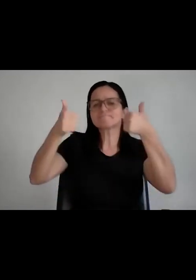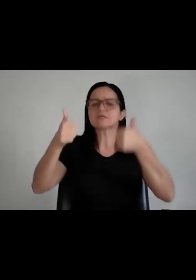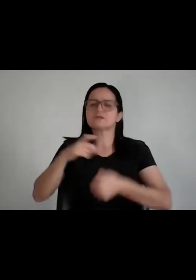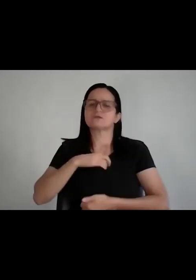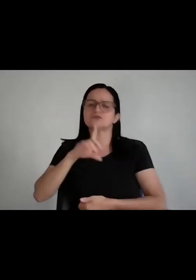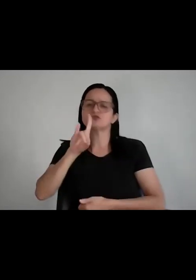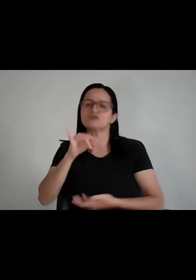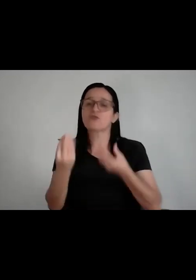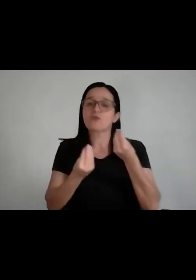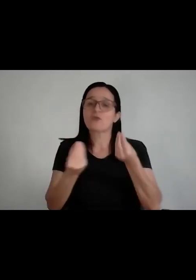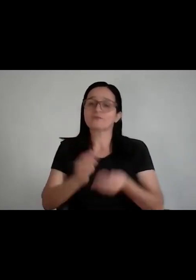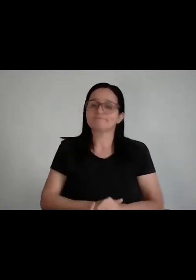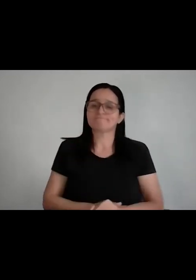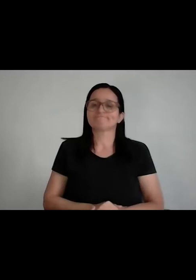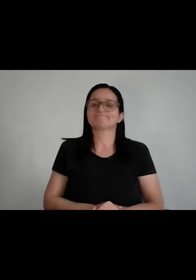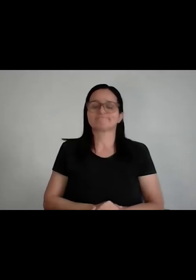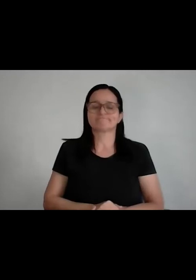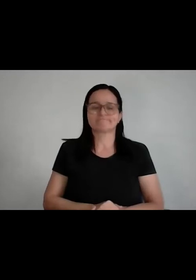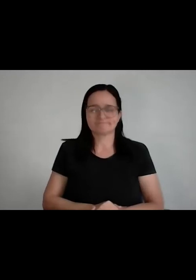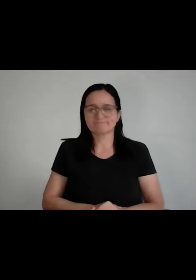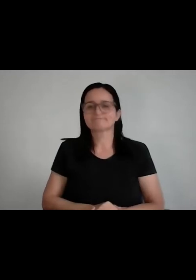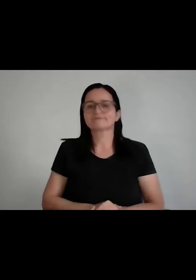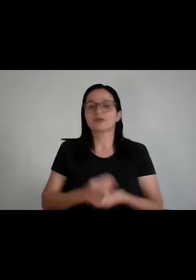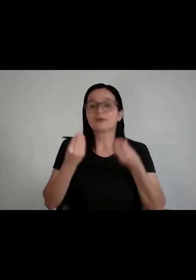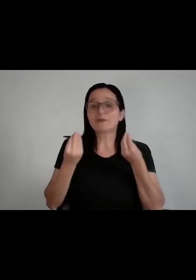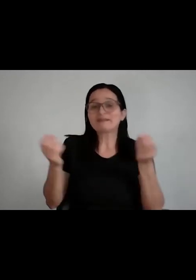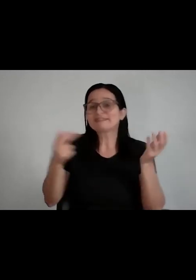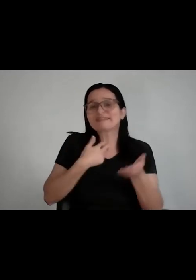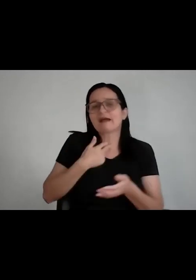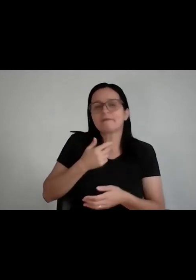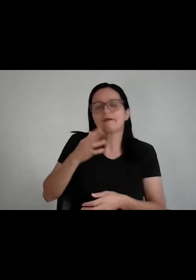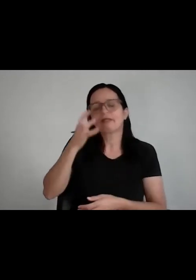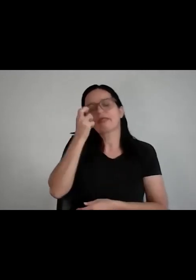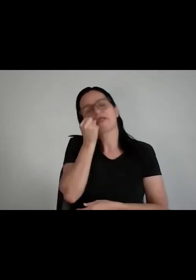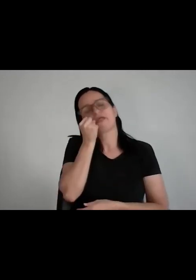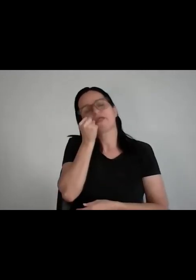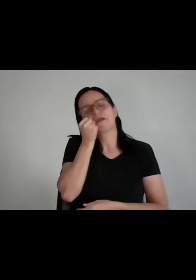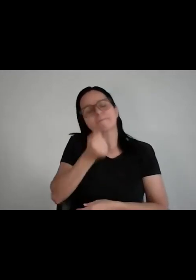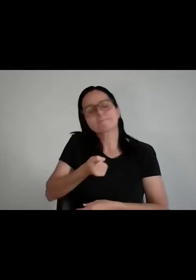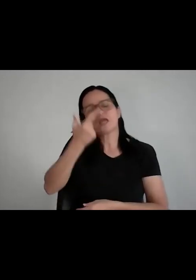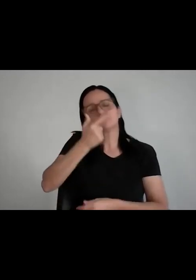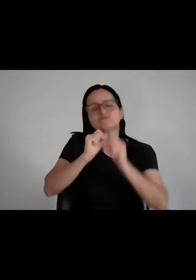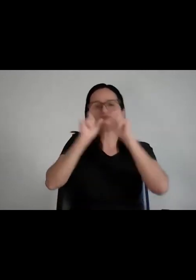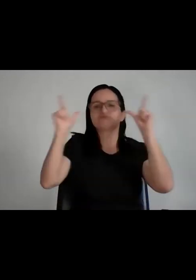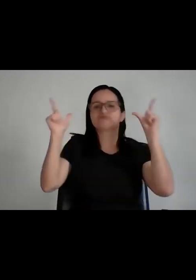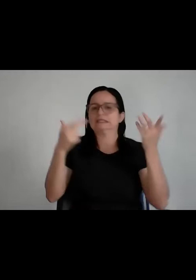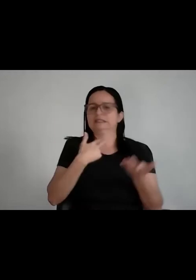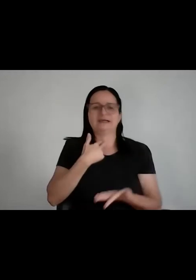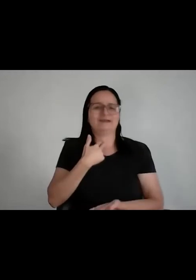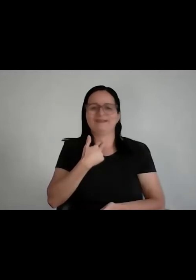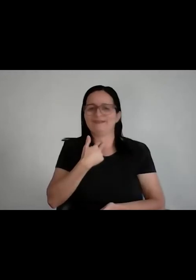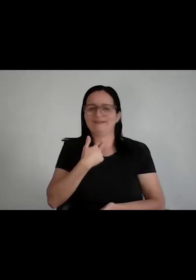não dá para fazer isso acordando no meio dia, não vai rolar, então a galera precisa distribuir melhor o tempo aí,